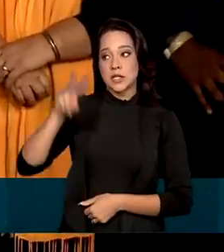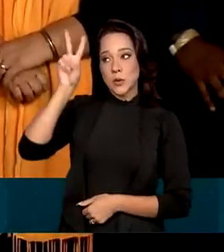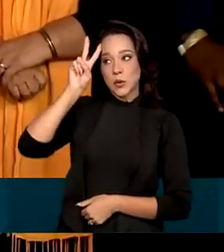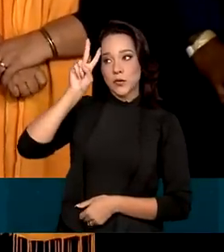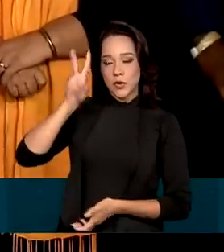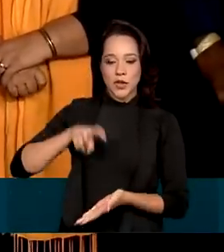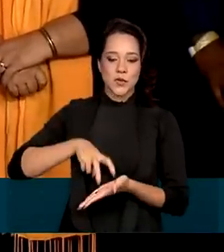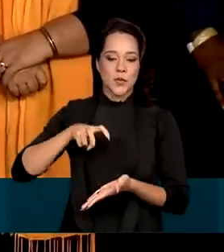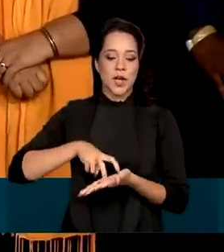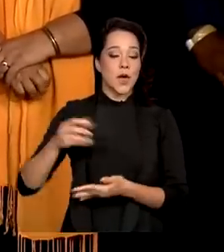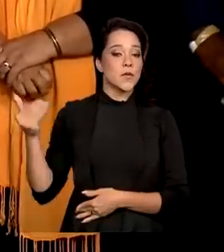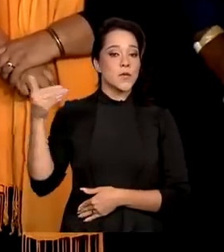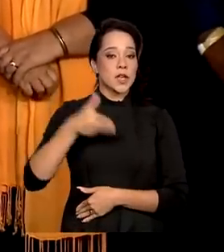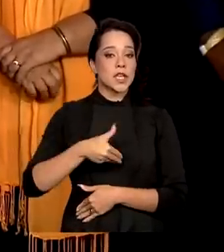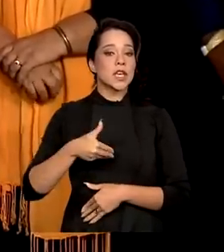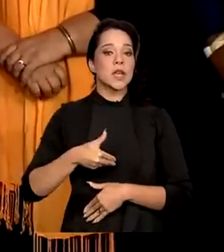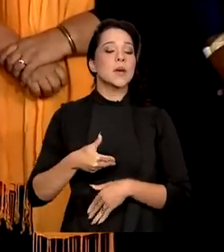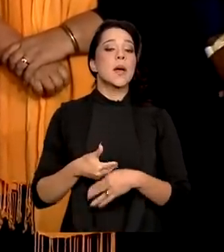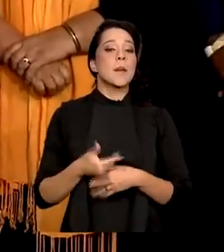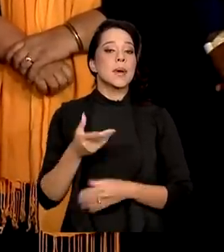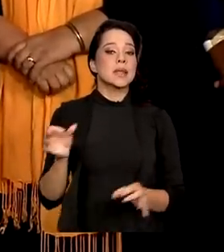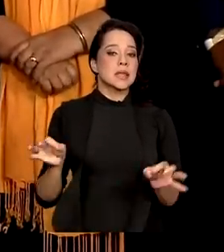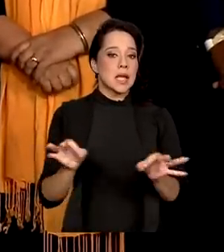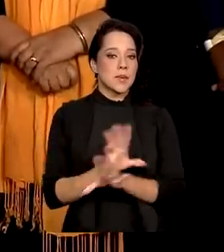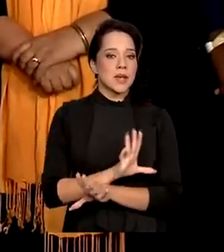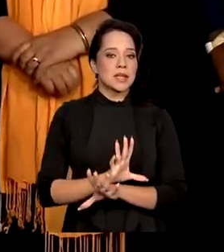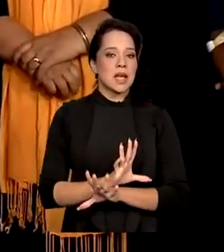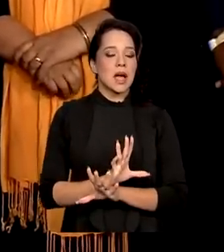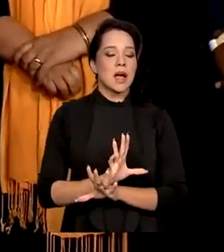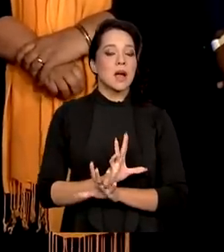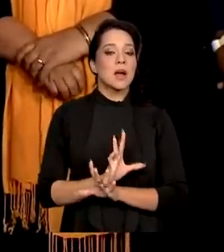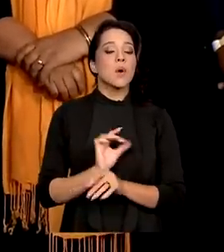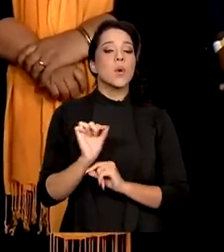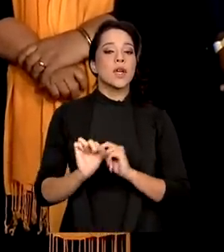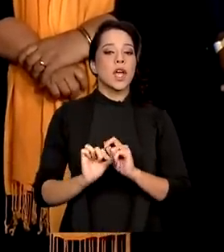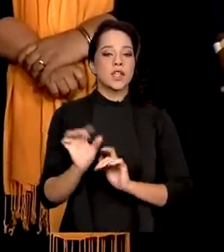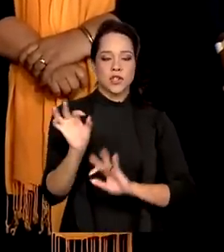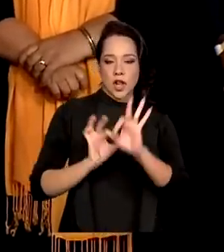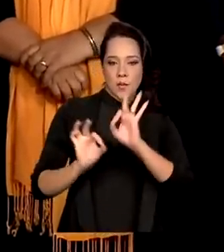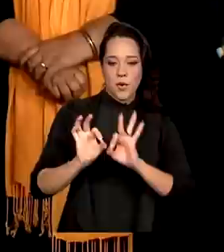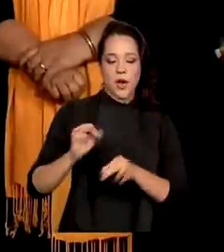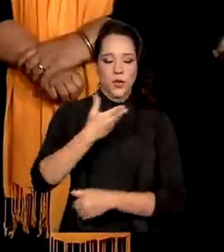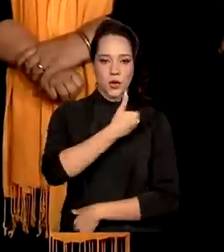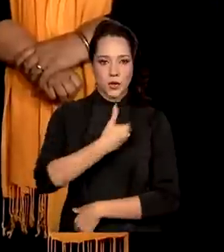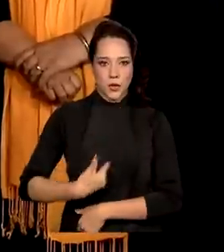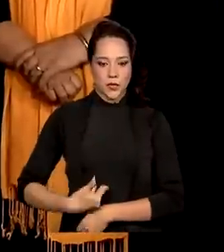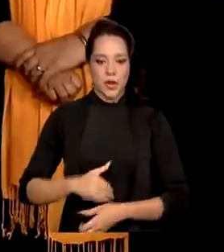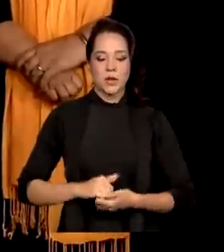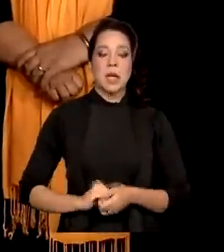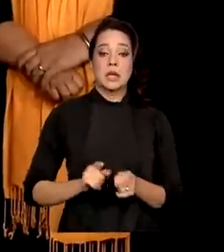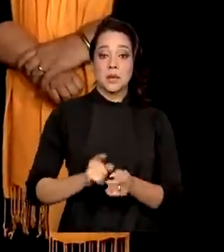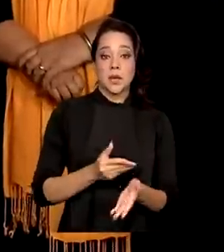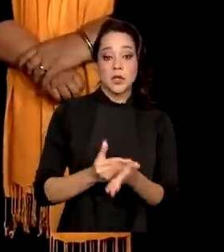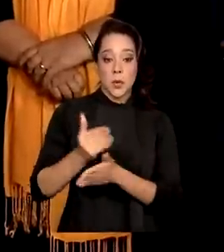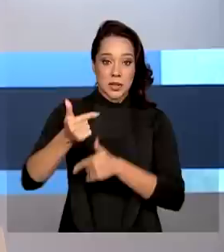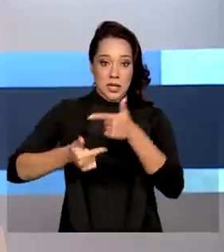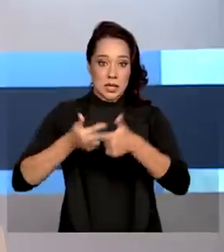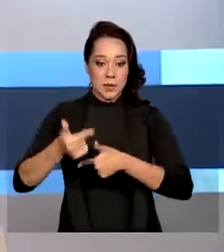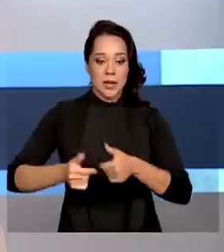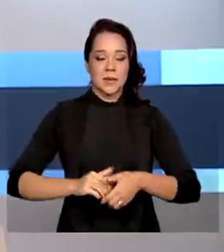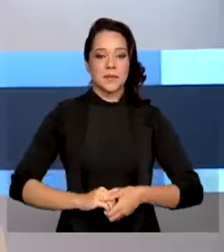estarei aqui para terminar a nossa tarefa de montar o nosso governo e de começar a trabalhar.